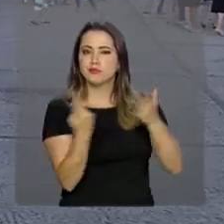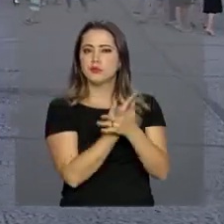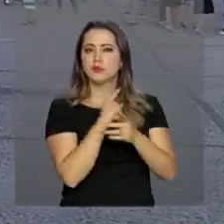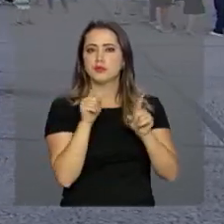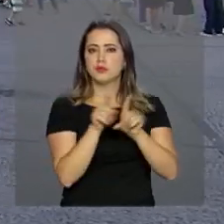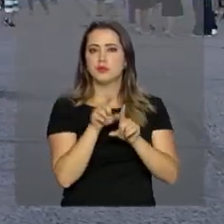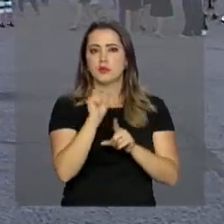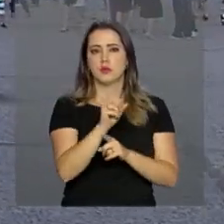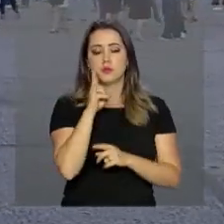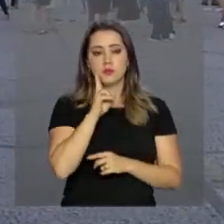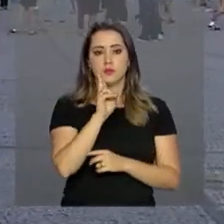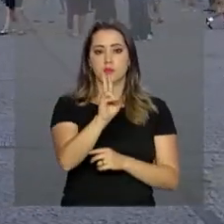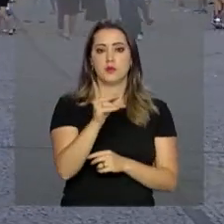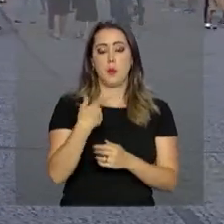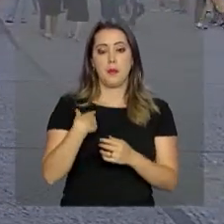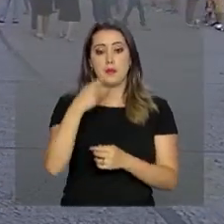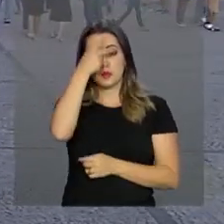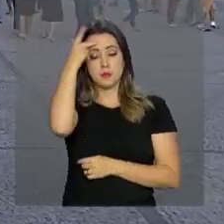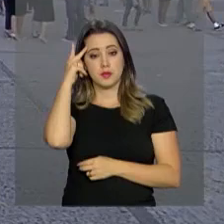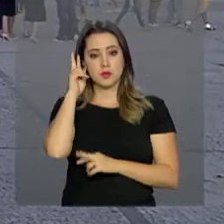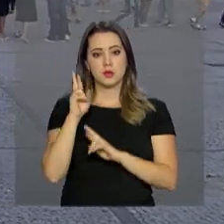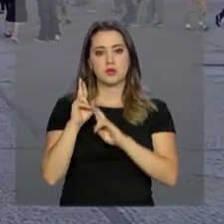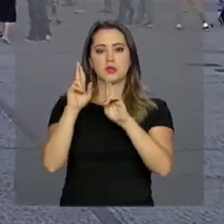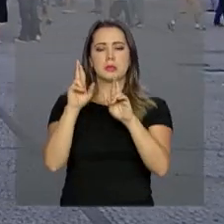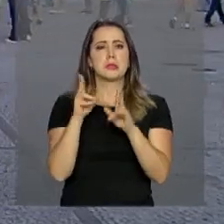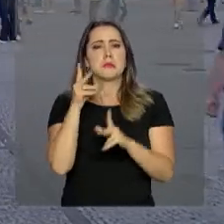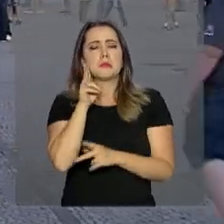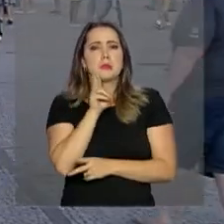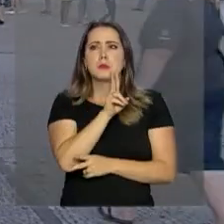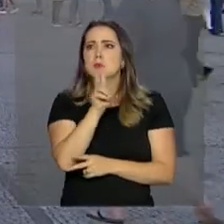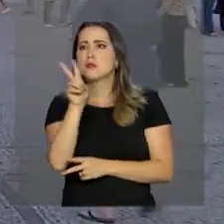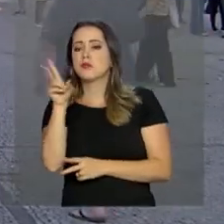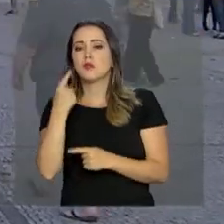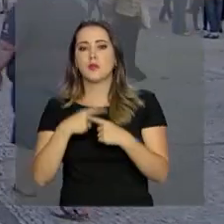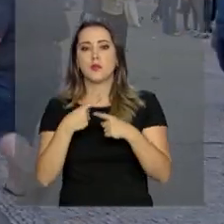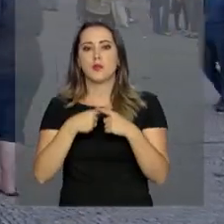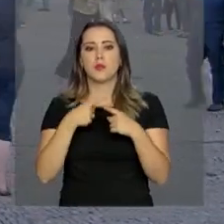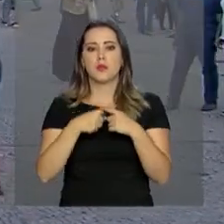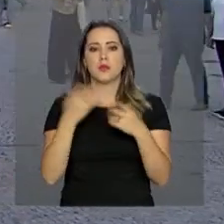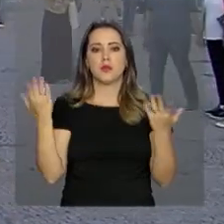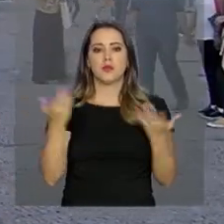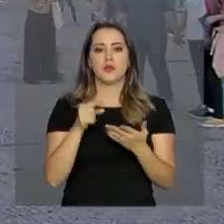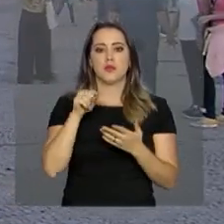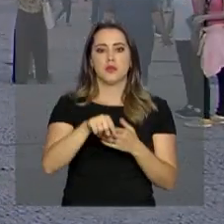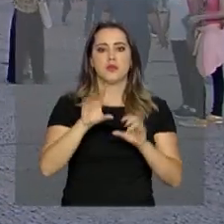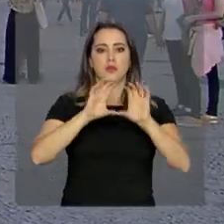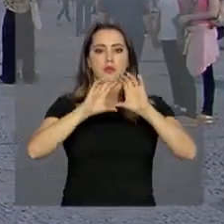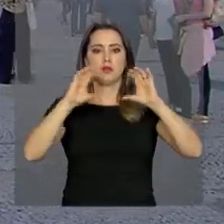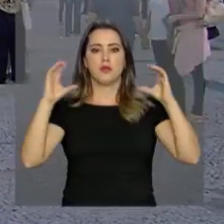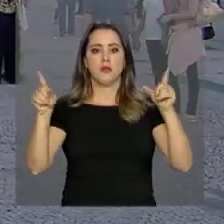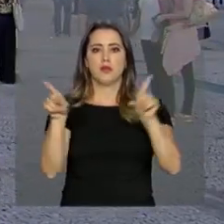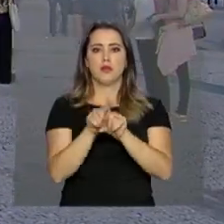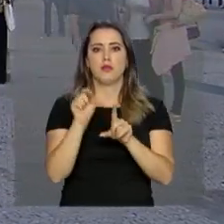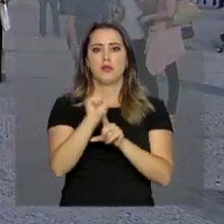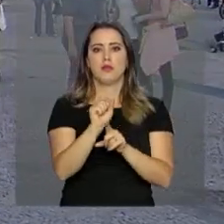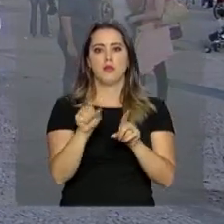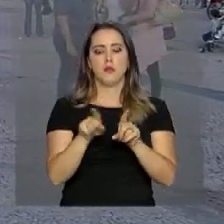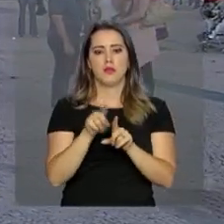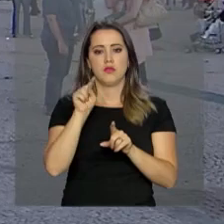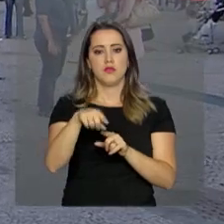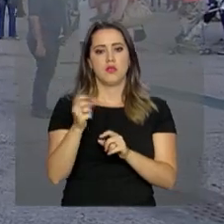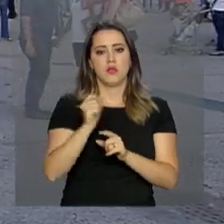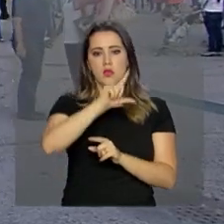A gente observa que o pessoal está na expectativa porque o céu está um pouco nublado aqui em Brasília e a Lua